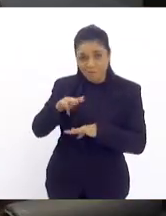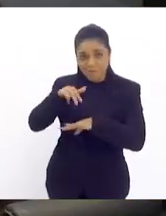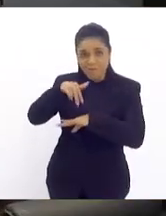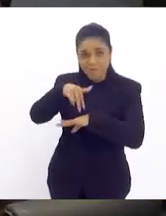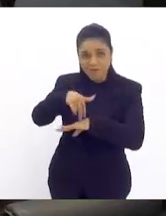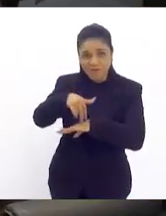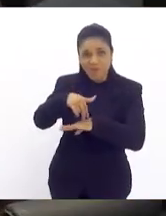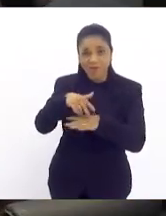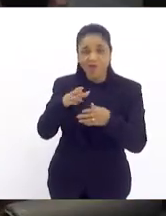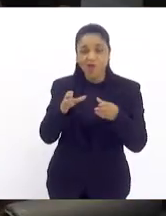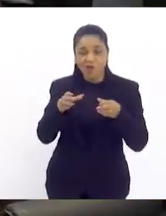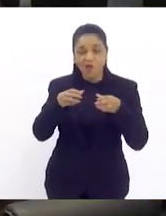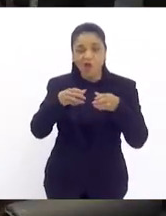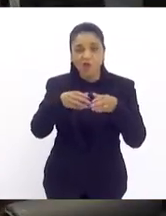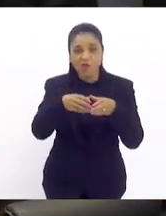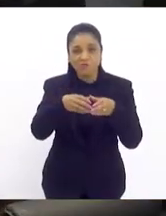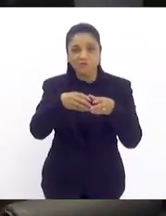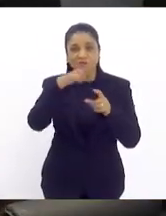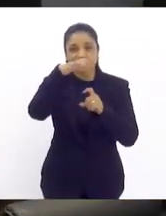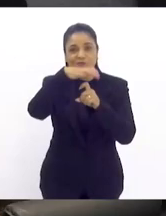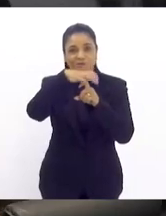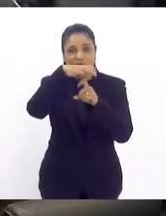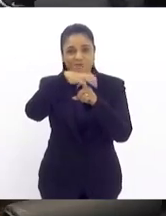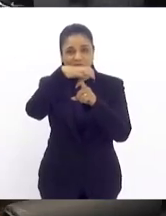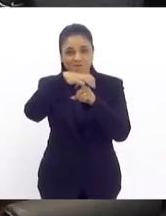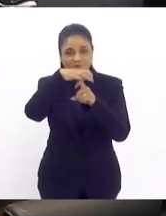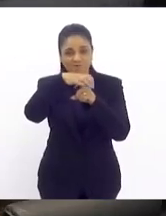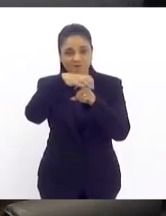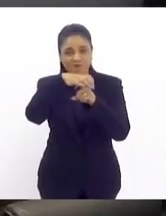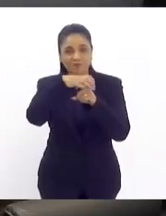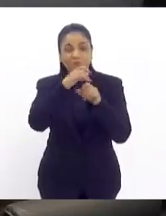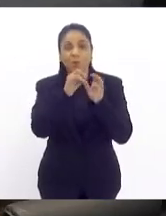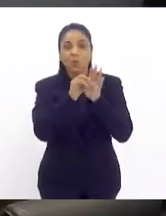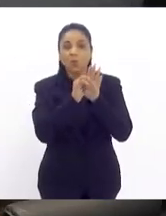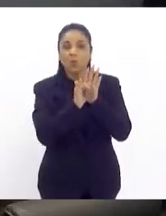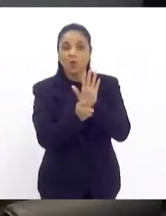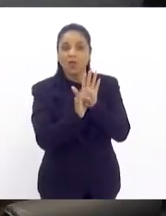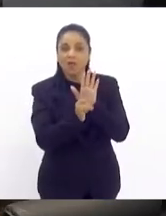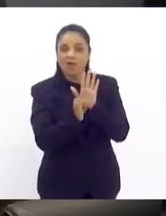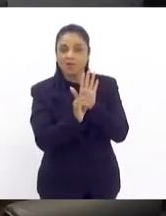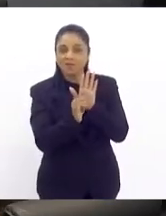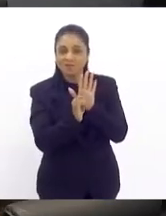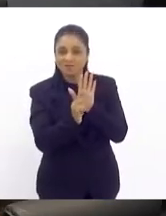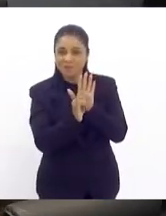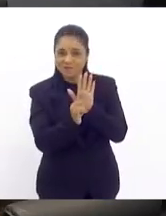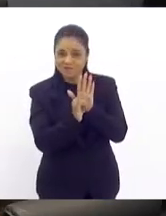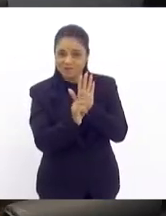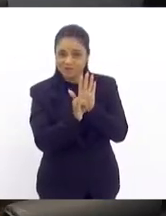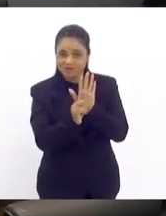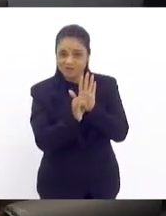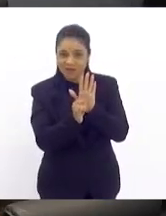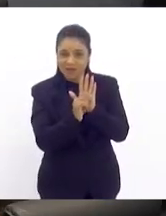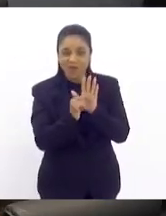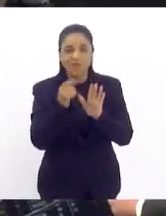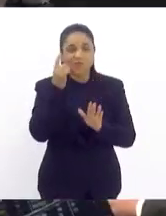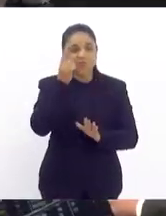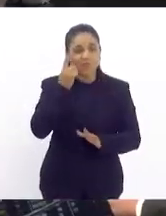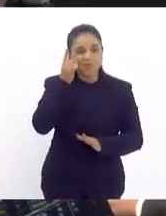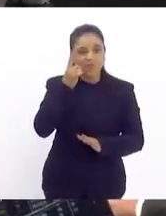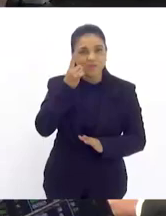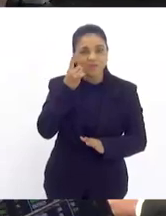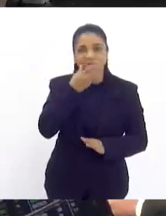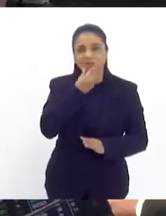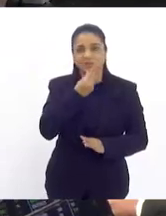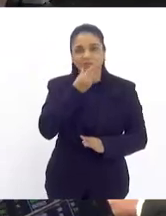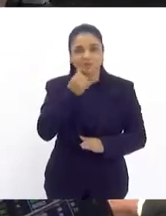que está aqui, e o edital, para os nobres e nobres, as deputadas e deputadas,